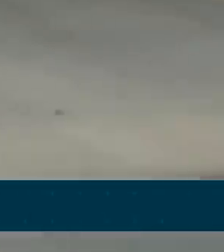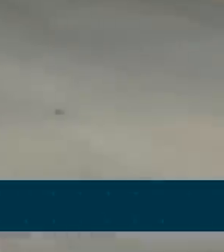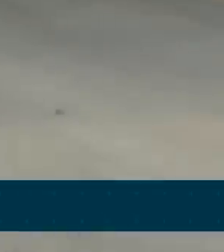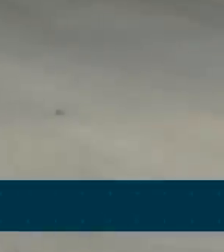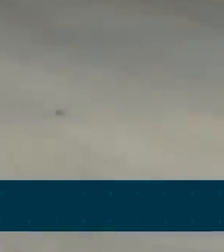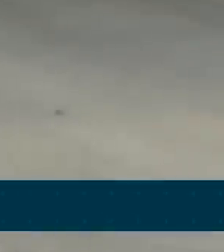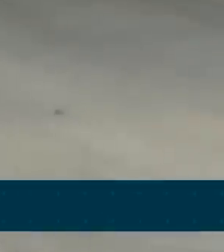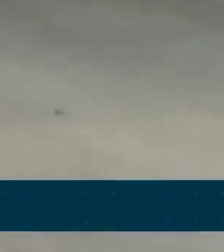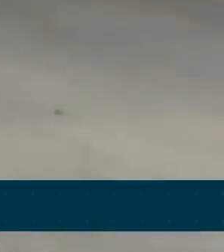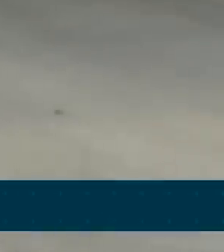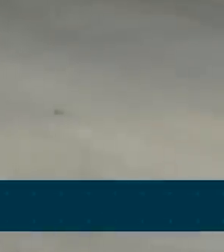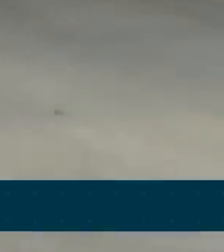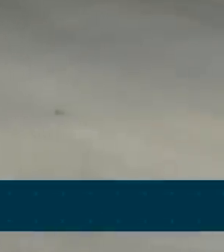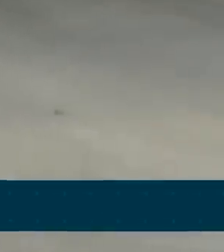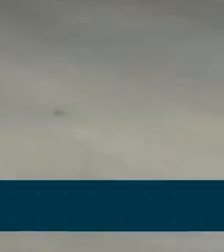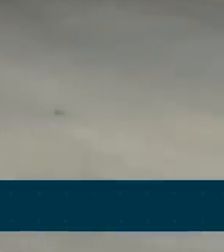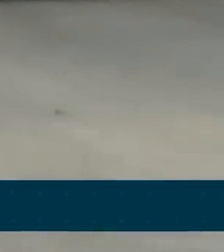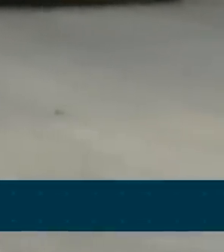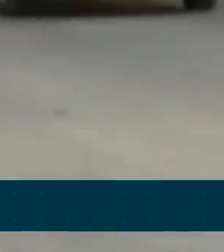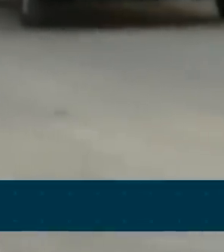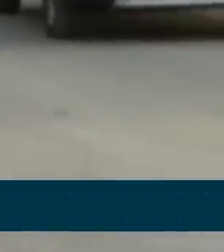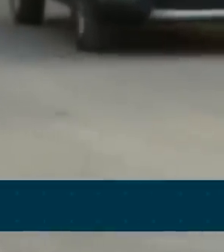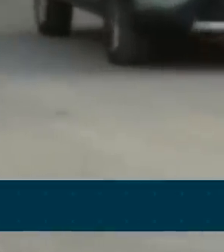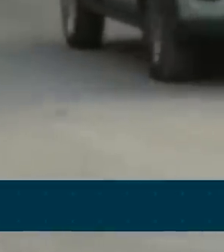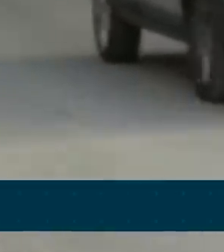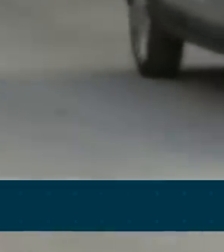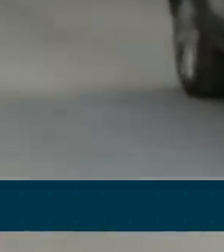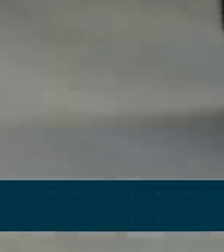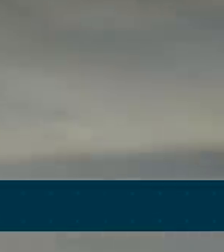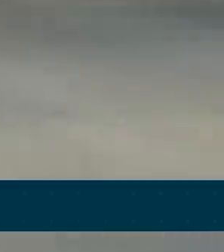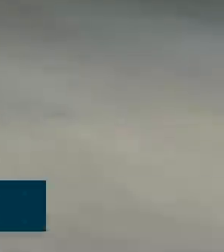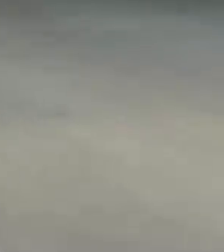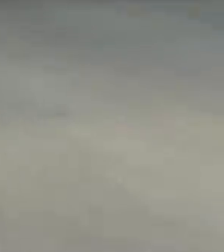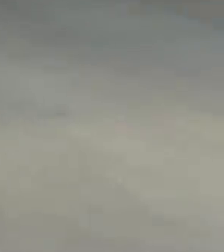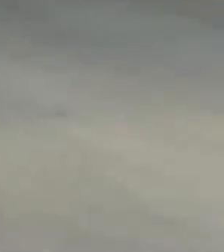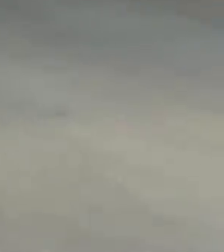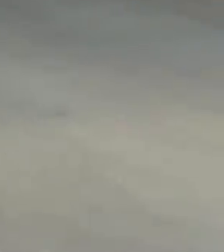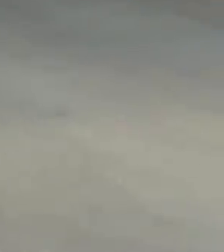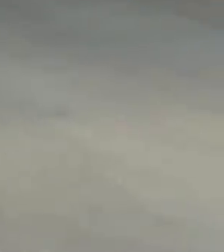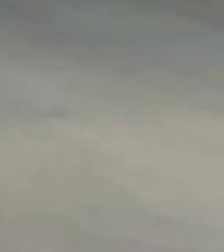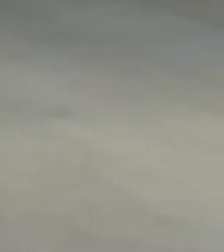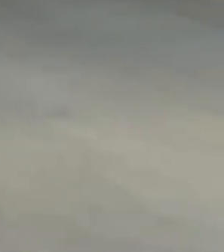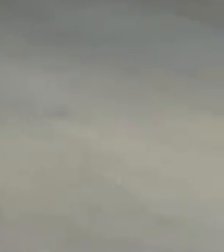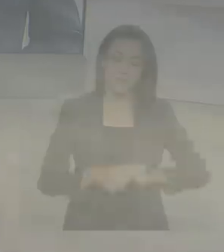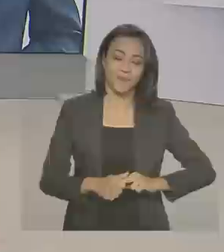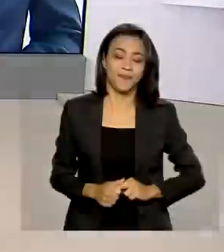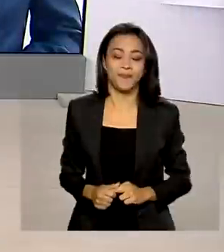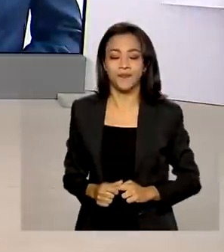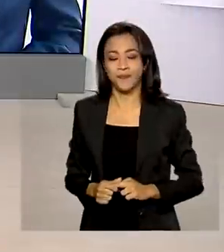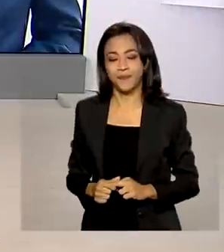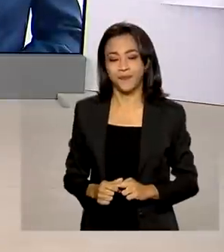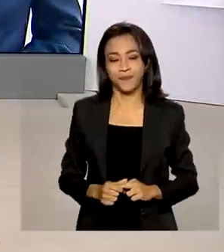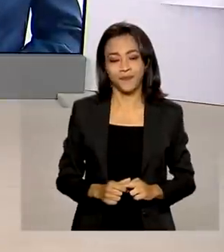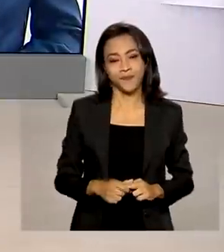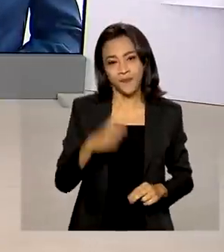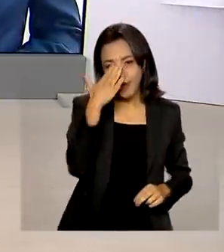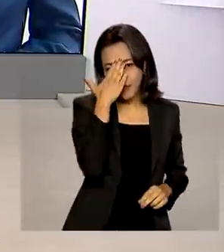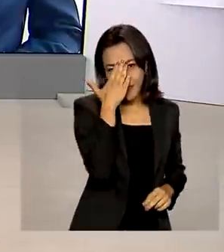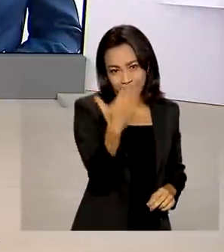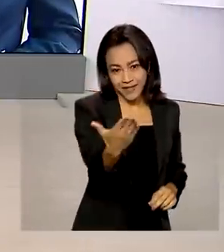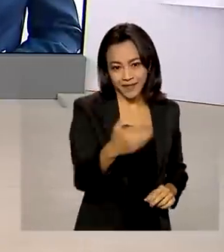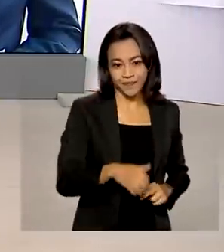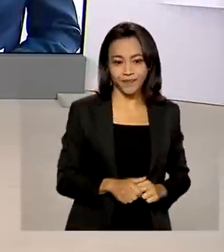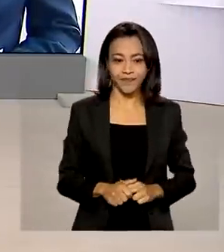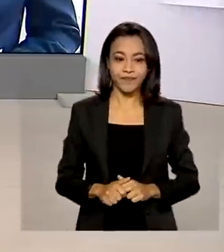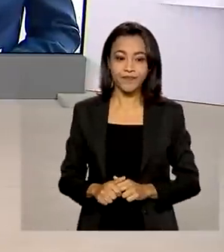Ela vale até o dia 31 de dezembro deste ano. Mara, eu volto com você aí no estúdio. Obrigada, Erika.